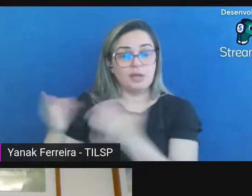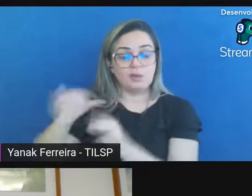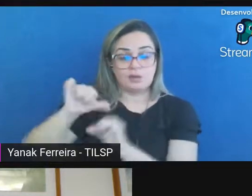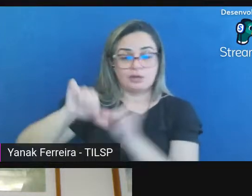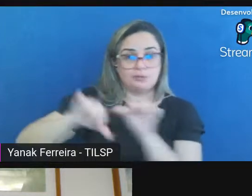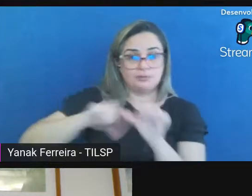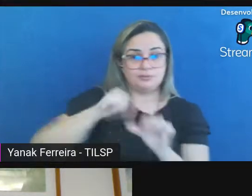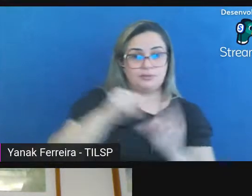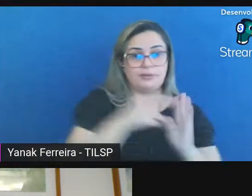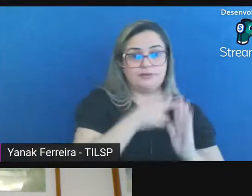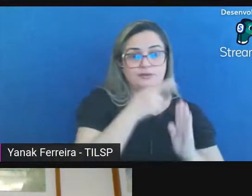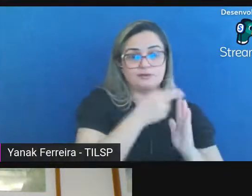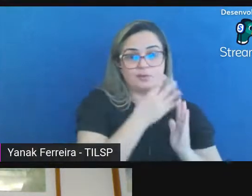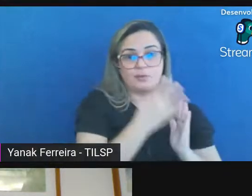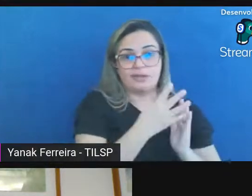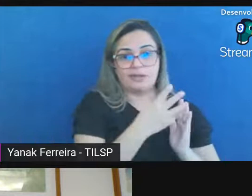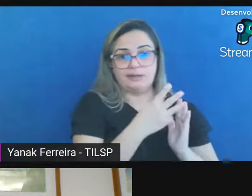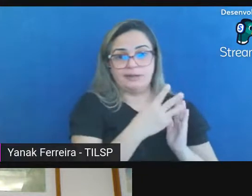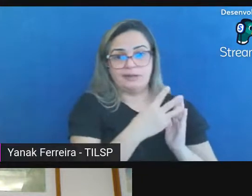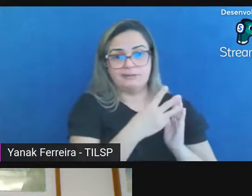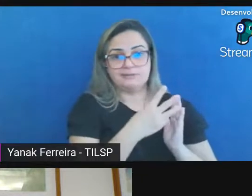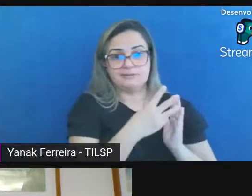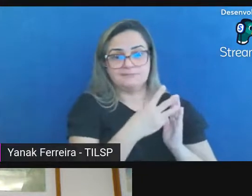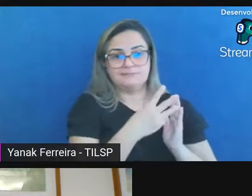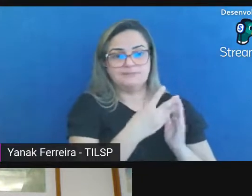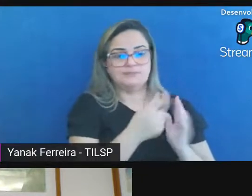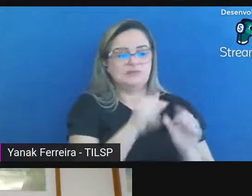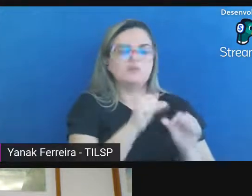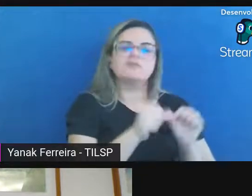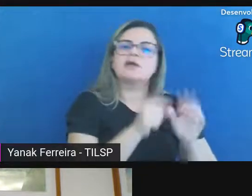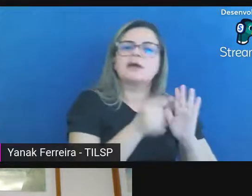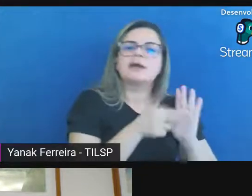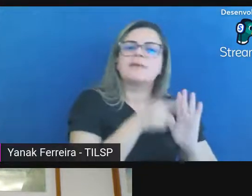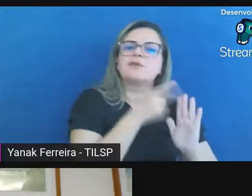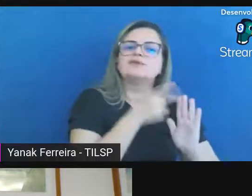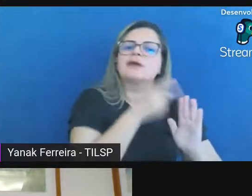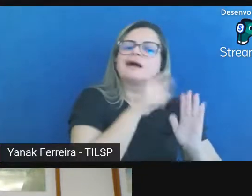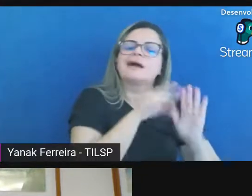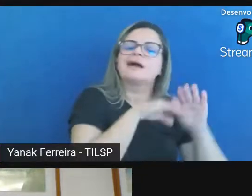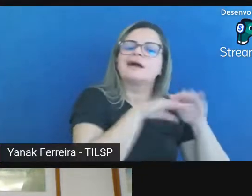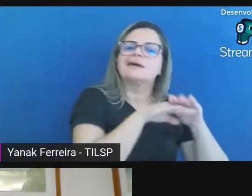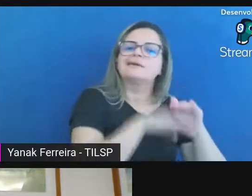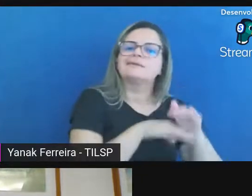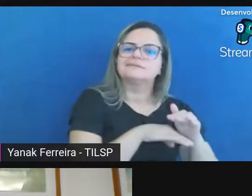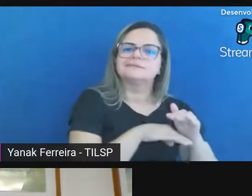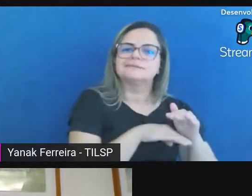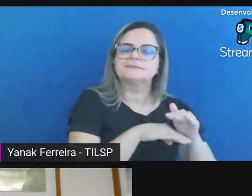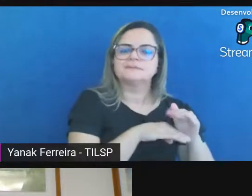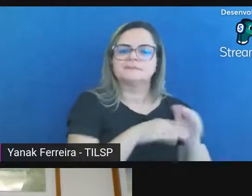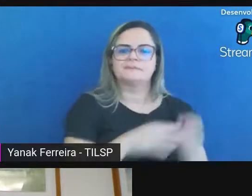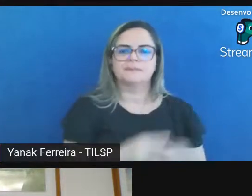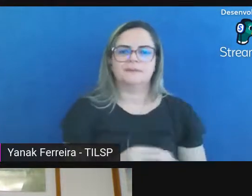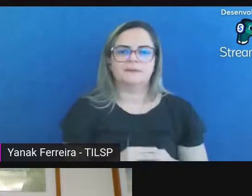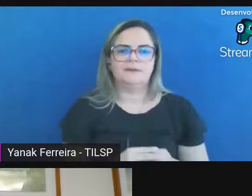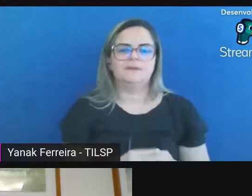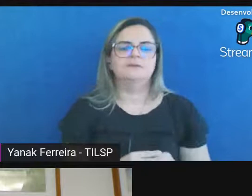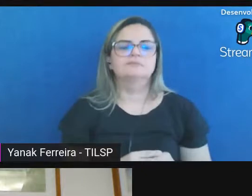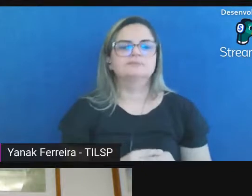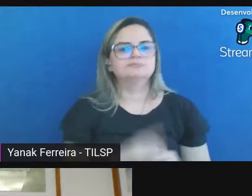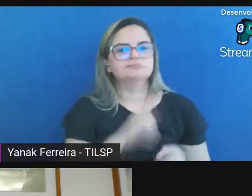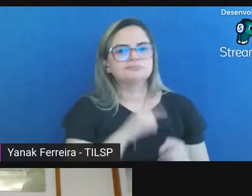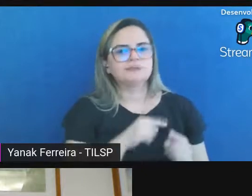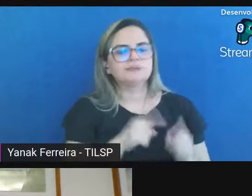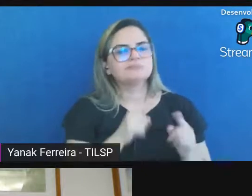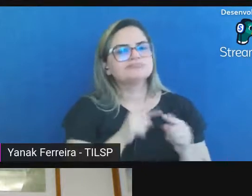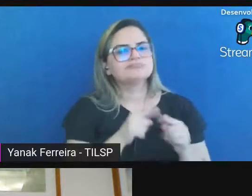virou repositório arquivístico o repositório foi adjetivado dada a complexidade e